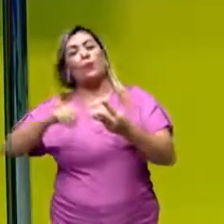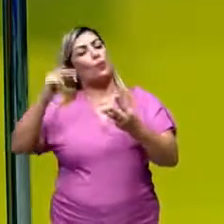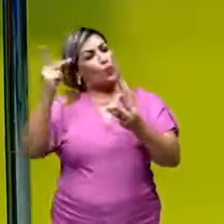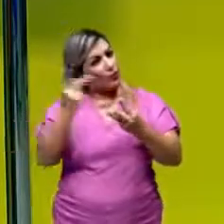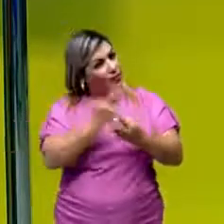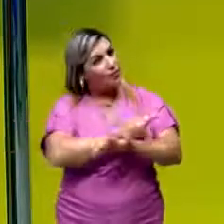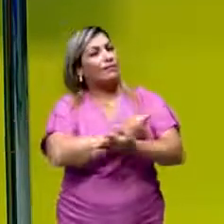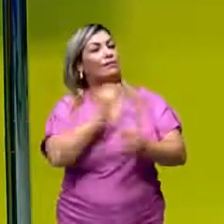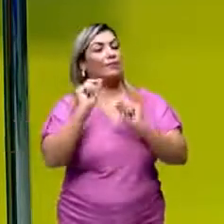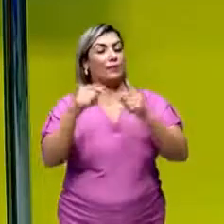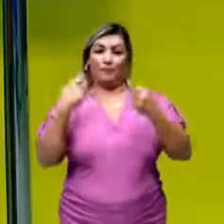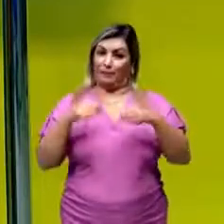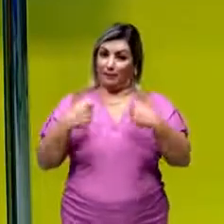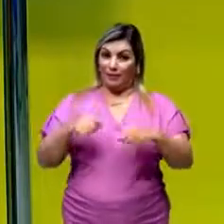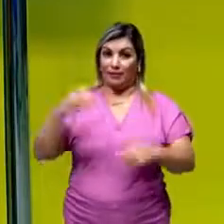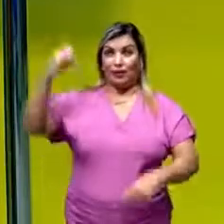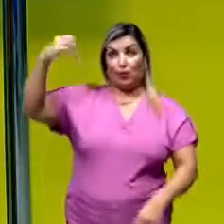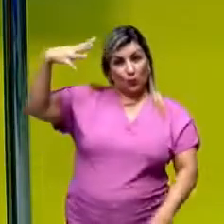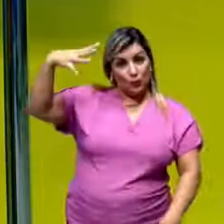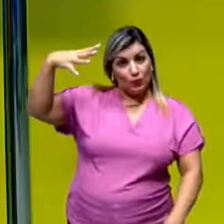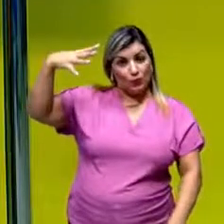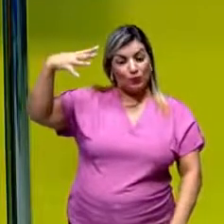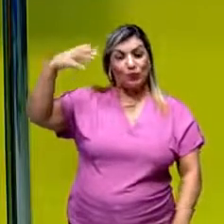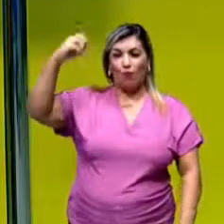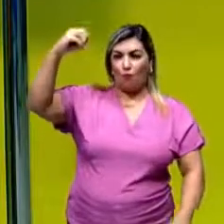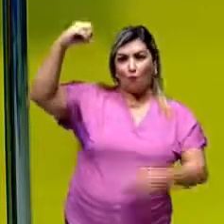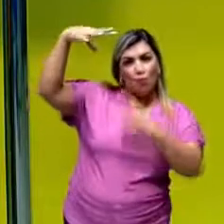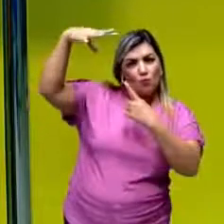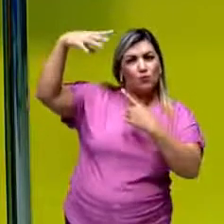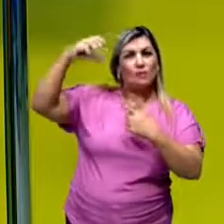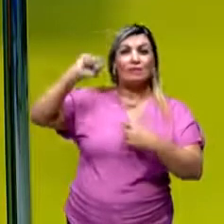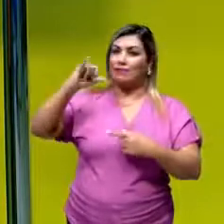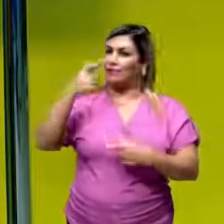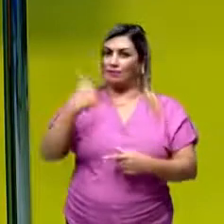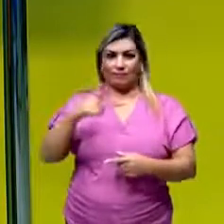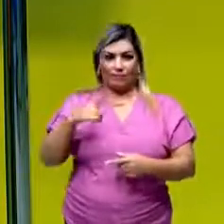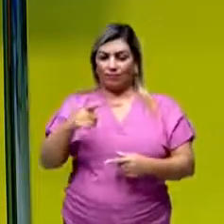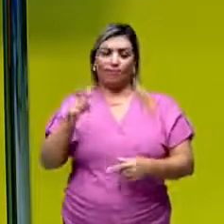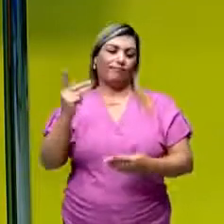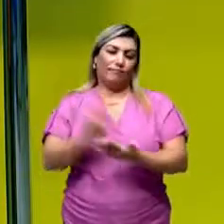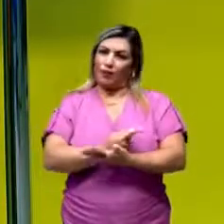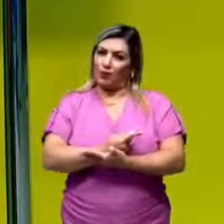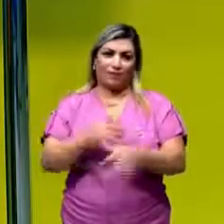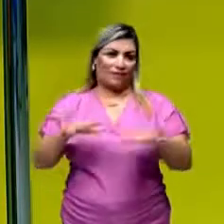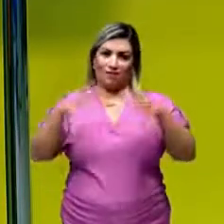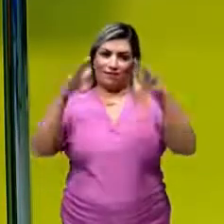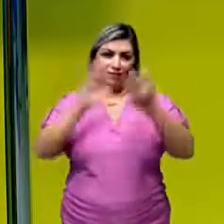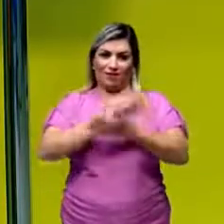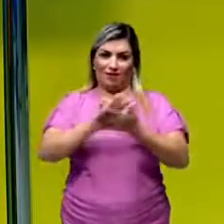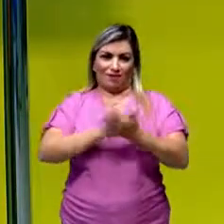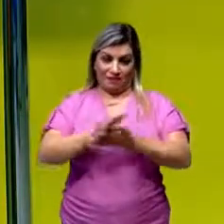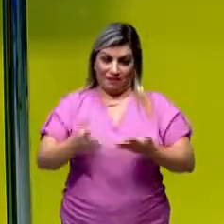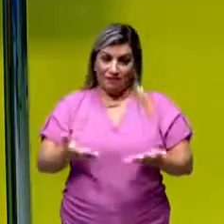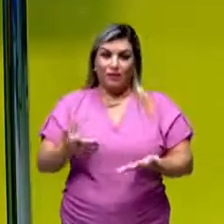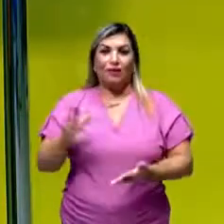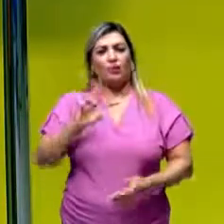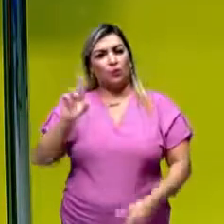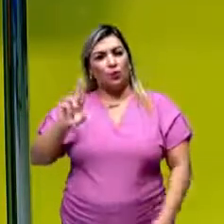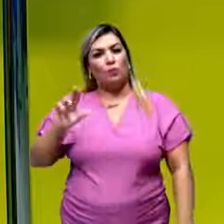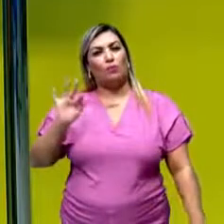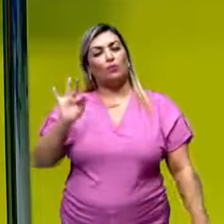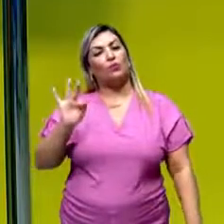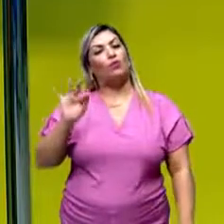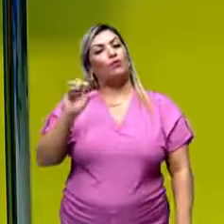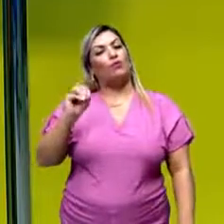para acontecer, precisa de luz. Porque, caso contrário, elas não acontecem. Então essas reações